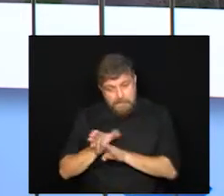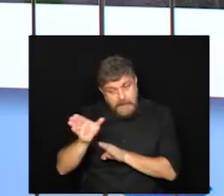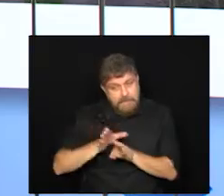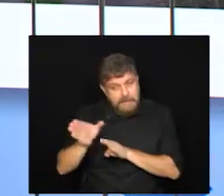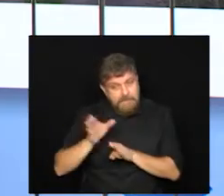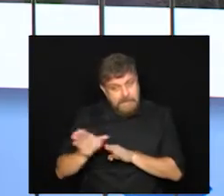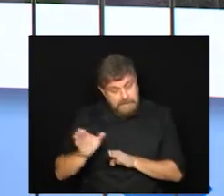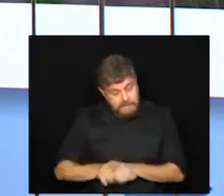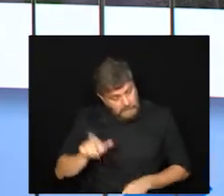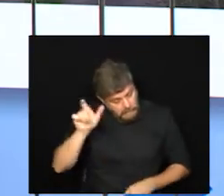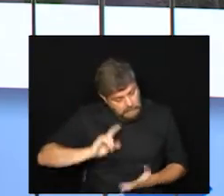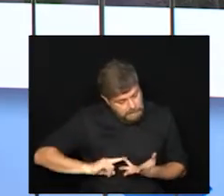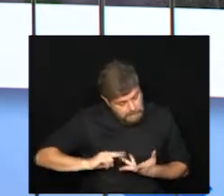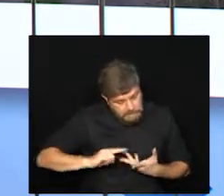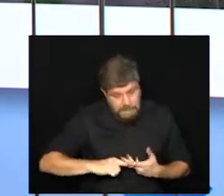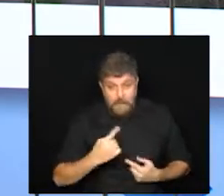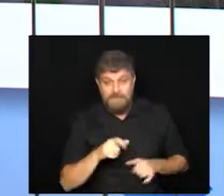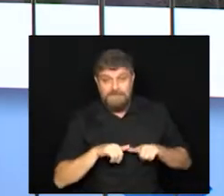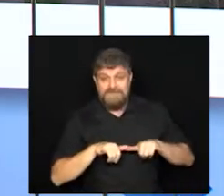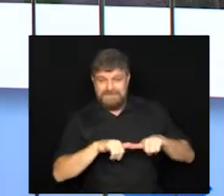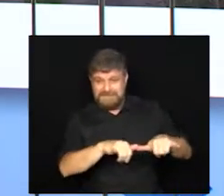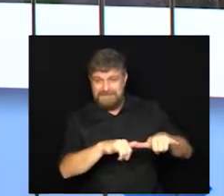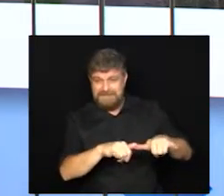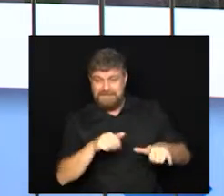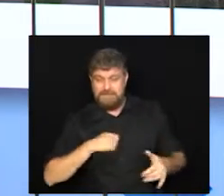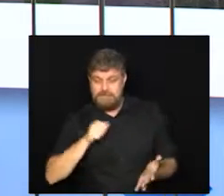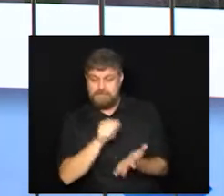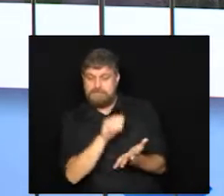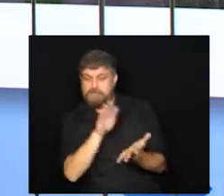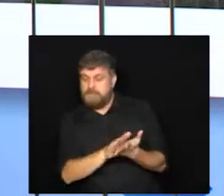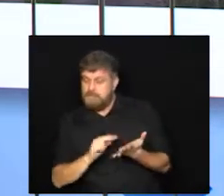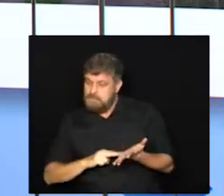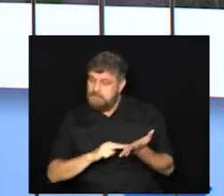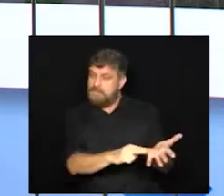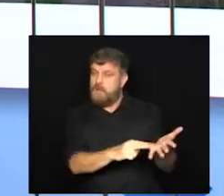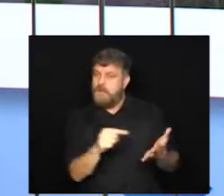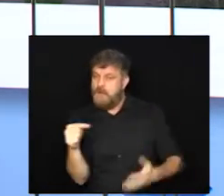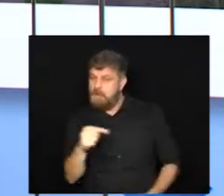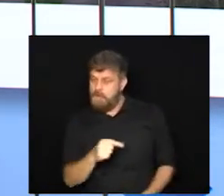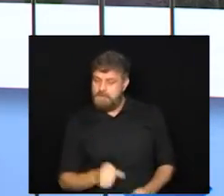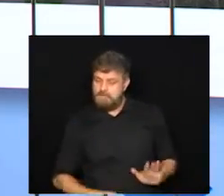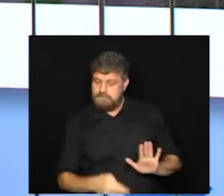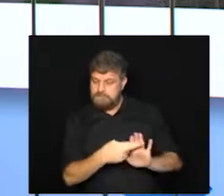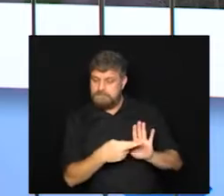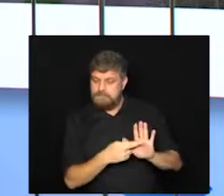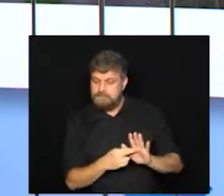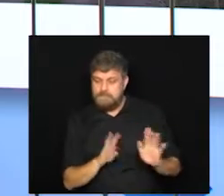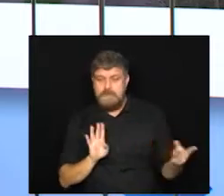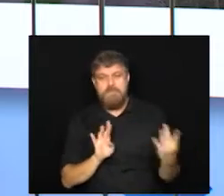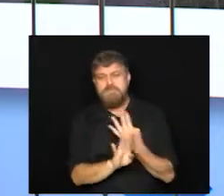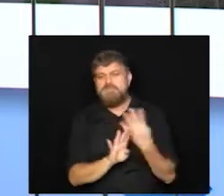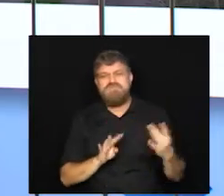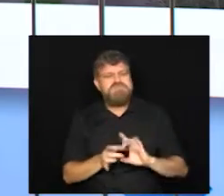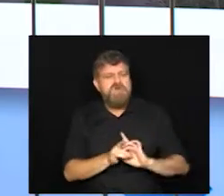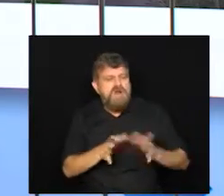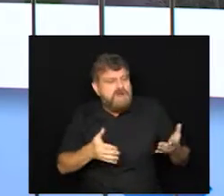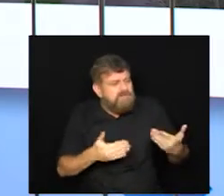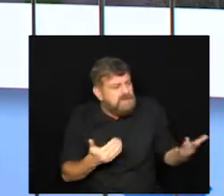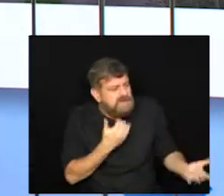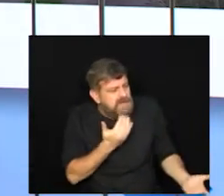responsáveis. Um supermercado foi autuado por não realizar controle de acesso dos clientes,